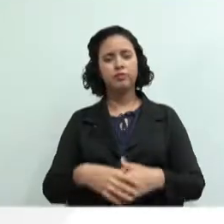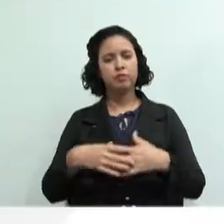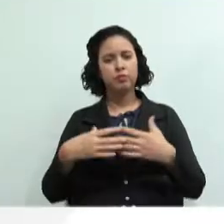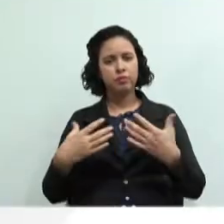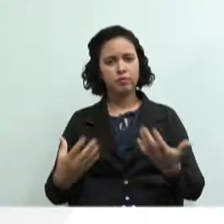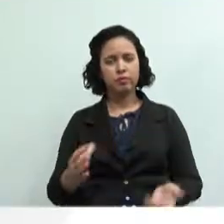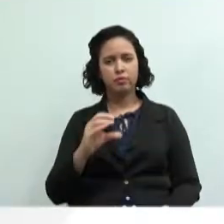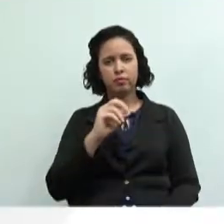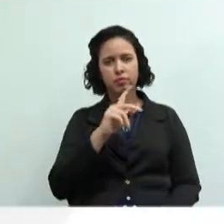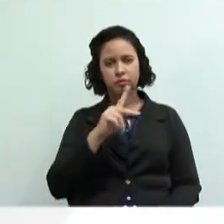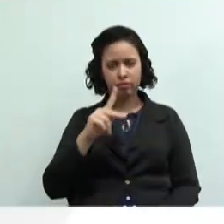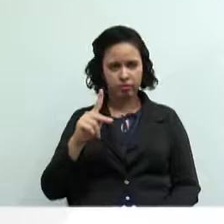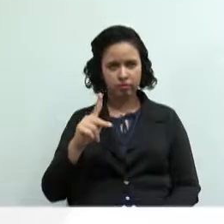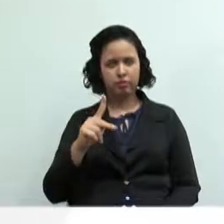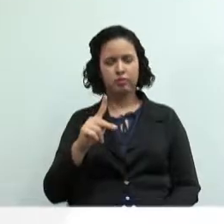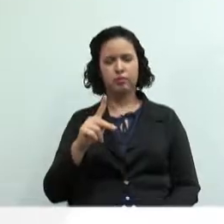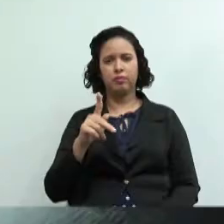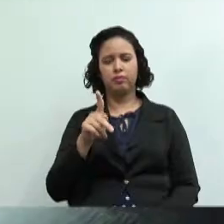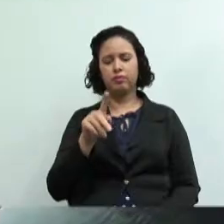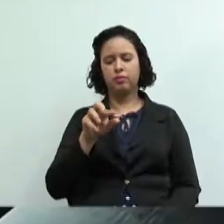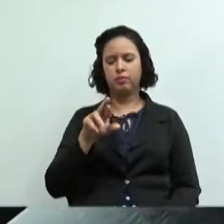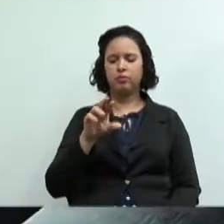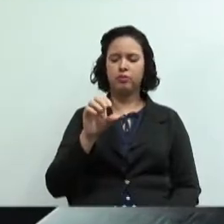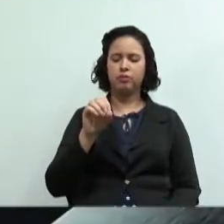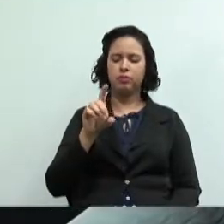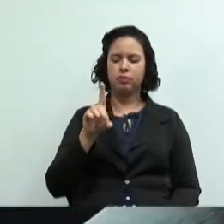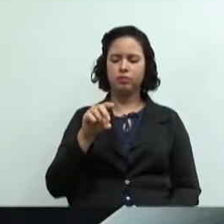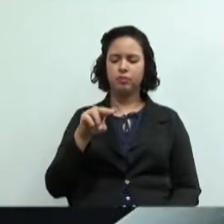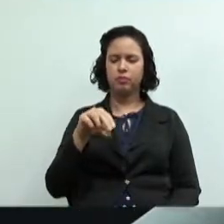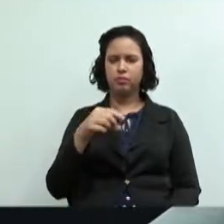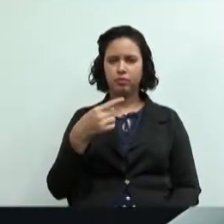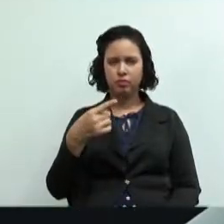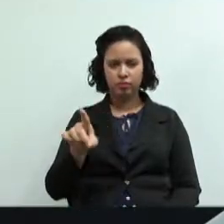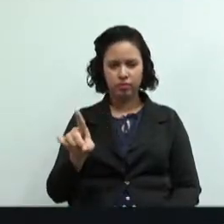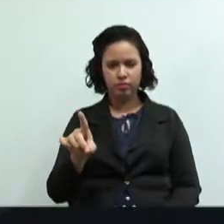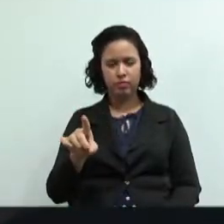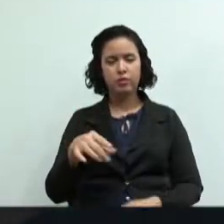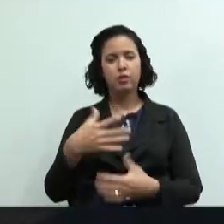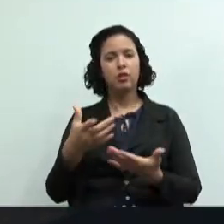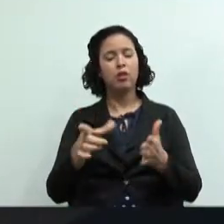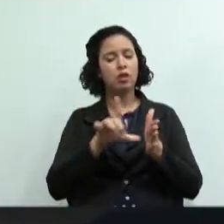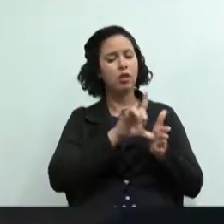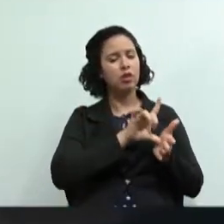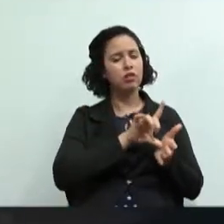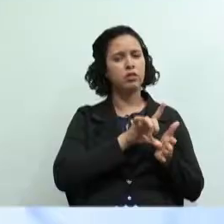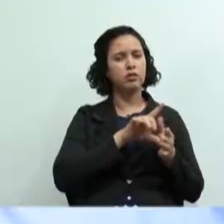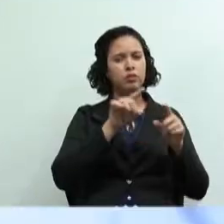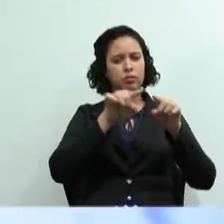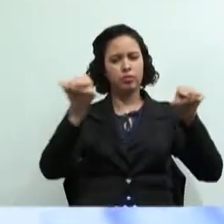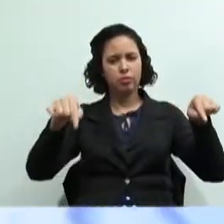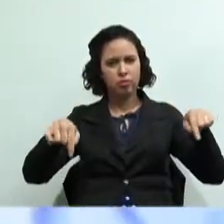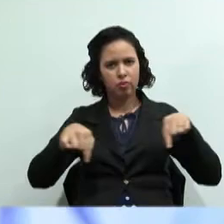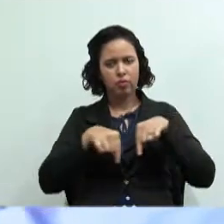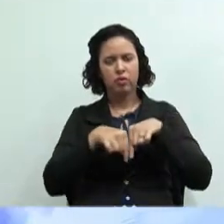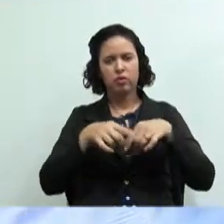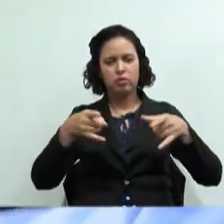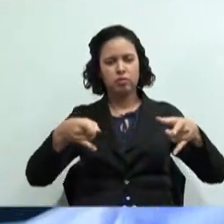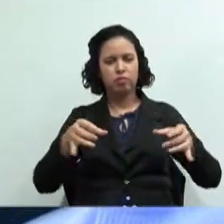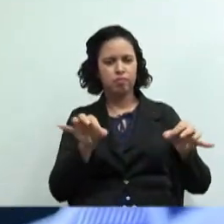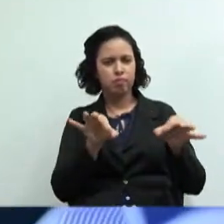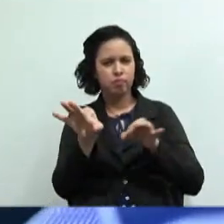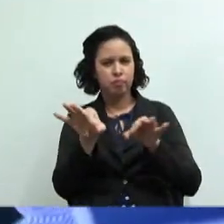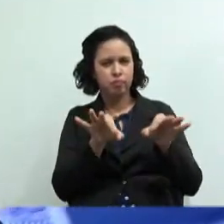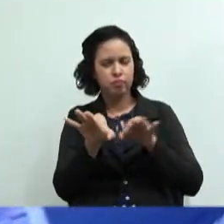Cooperativismo de produção. Antes desse quarto ficar assim, de dar inveja, cada